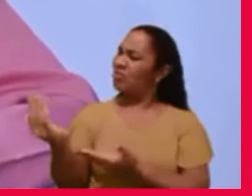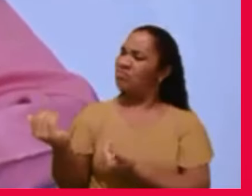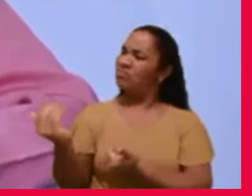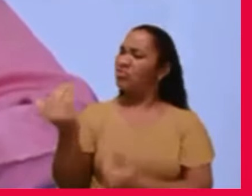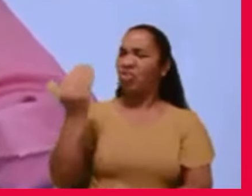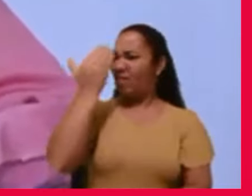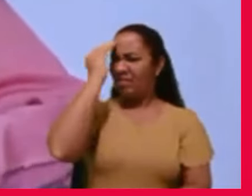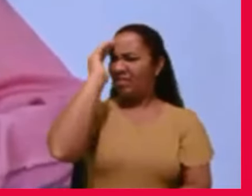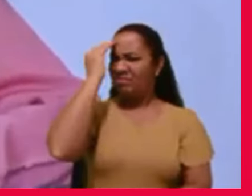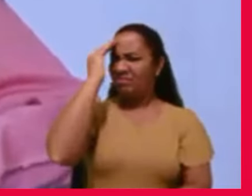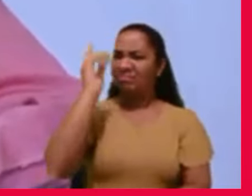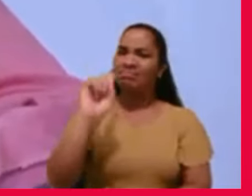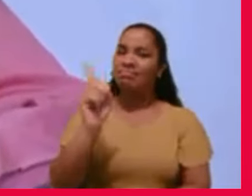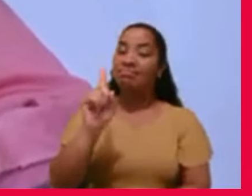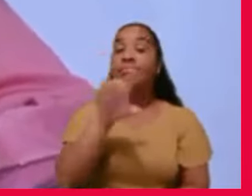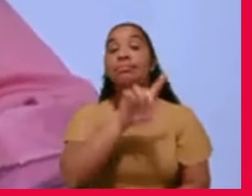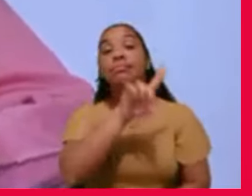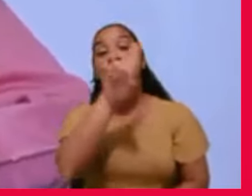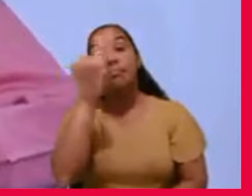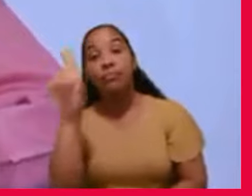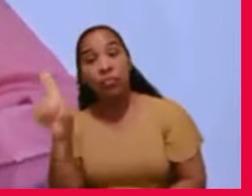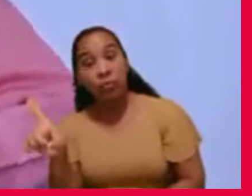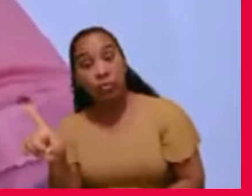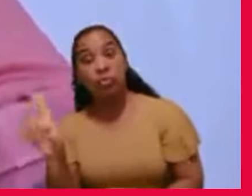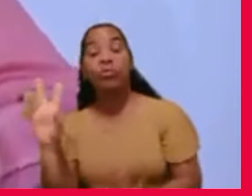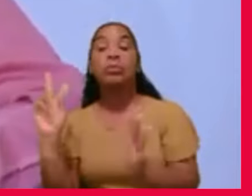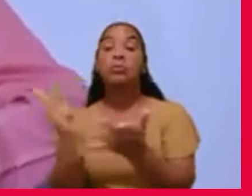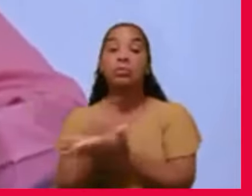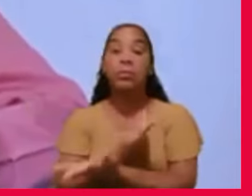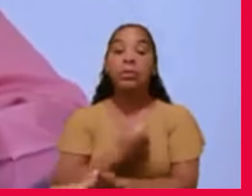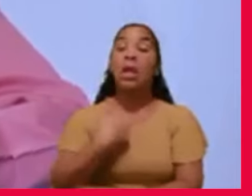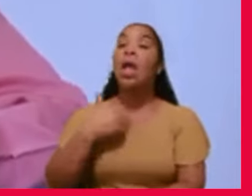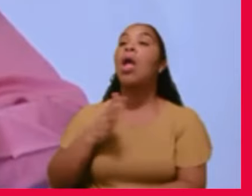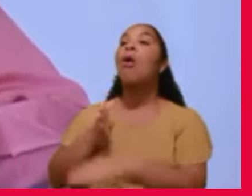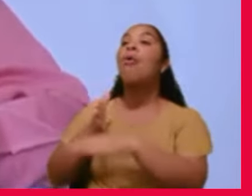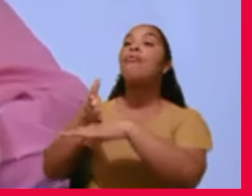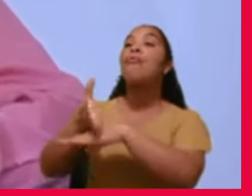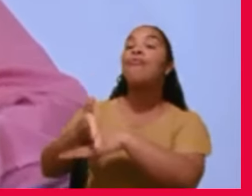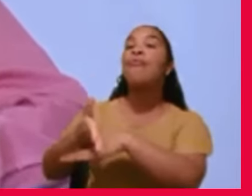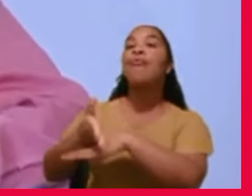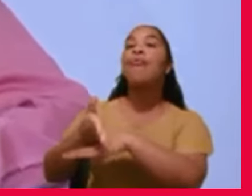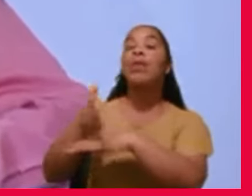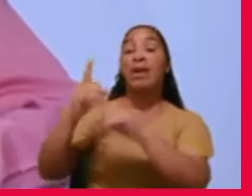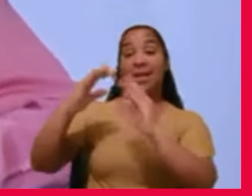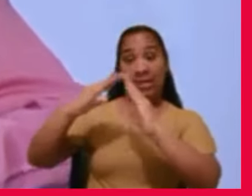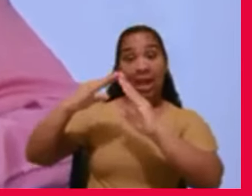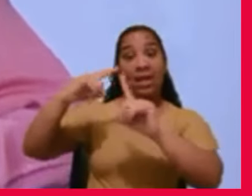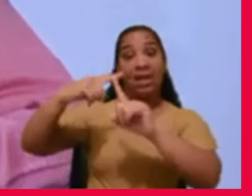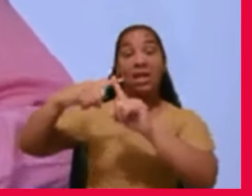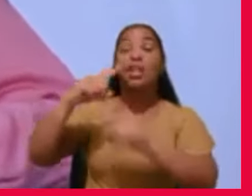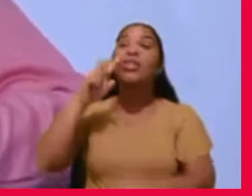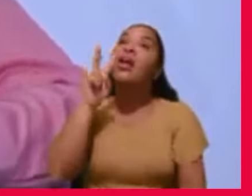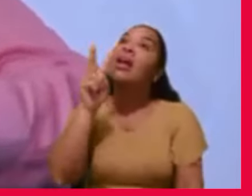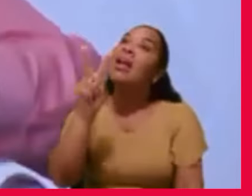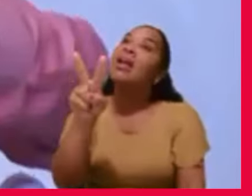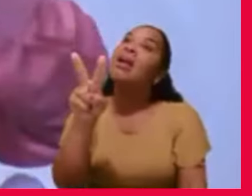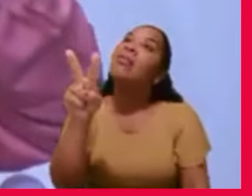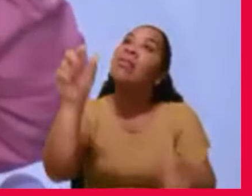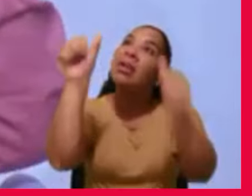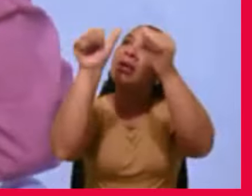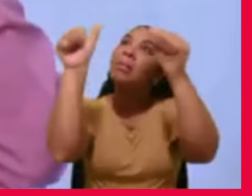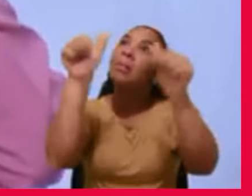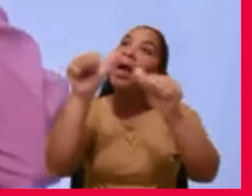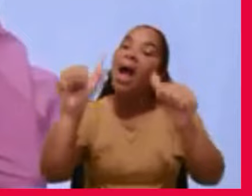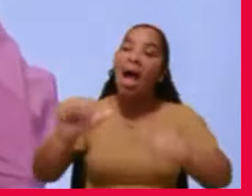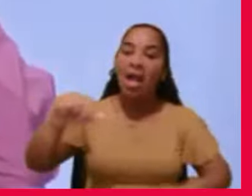na igreja eu vi um santo tão bonito, tão bem vestido, que levantei